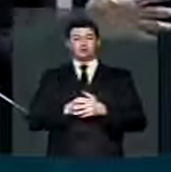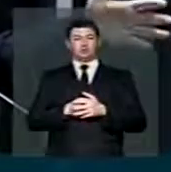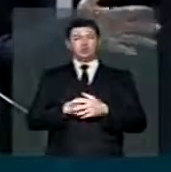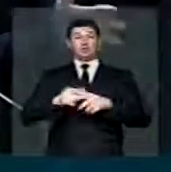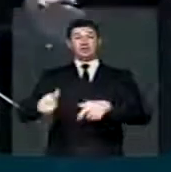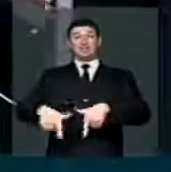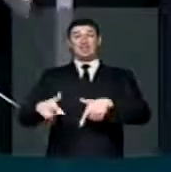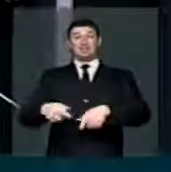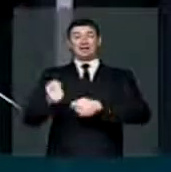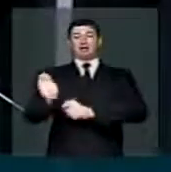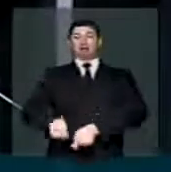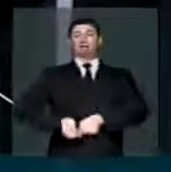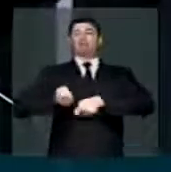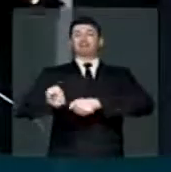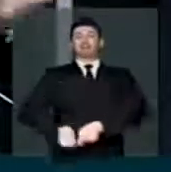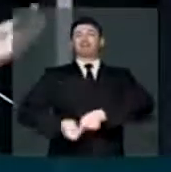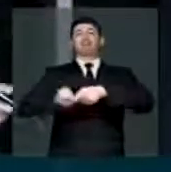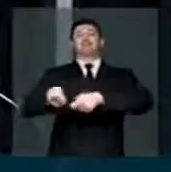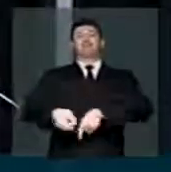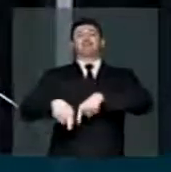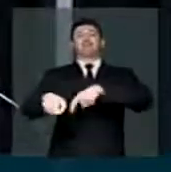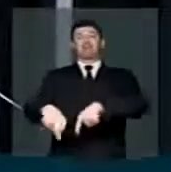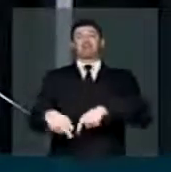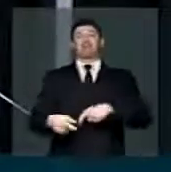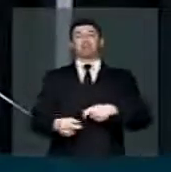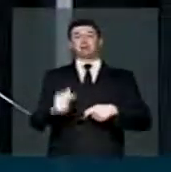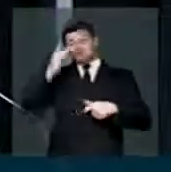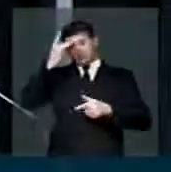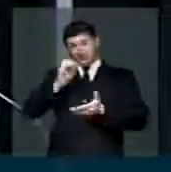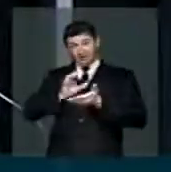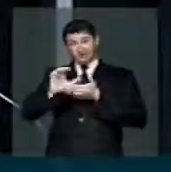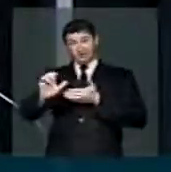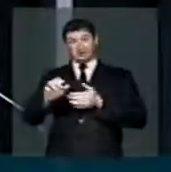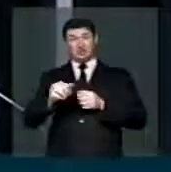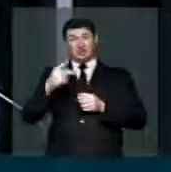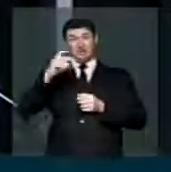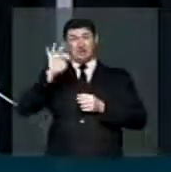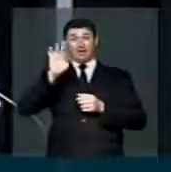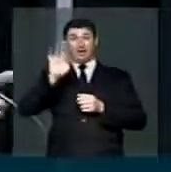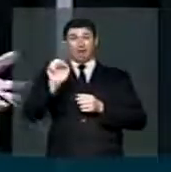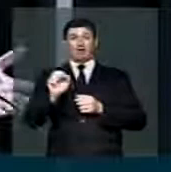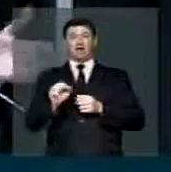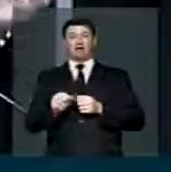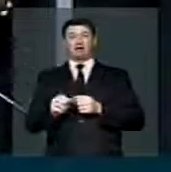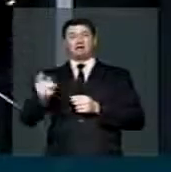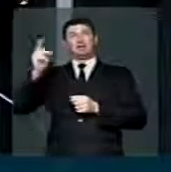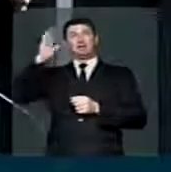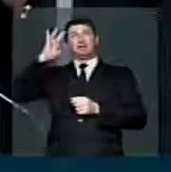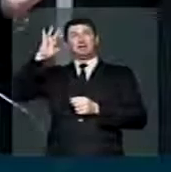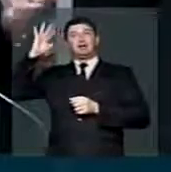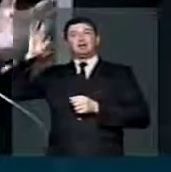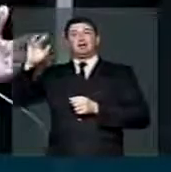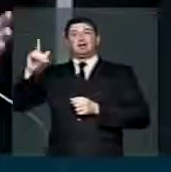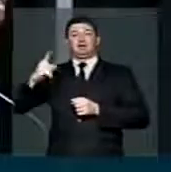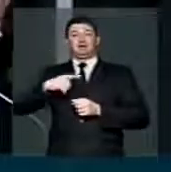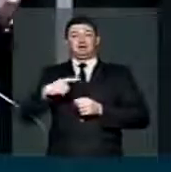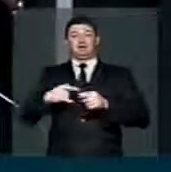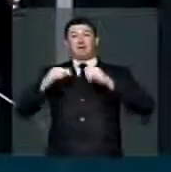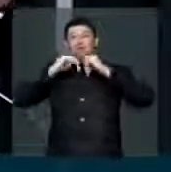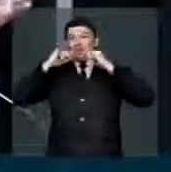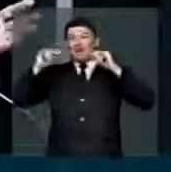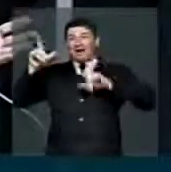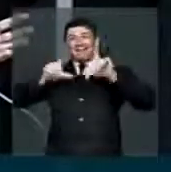fria, aos pequenos investidores da Petrobras, que foram levados por uma imensa avalanche de